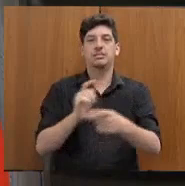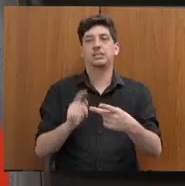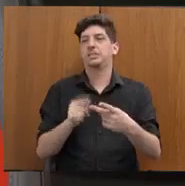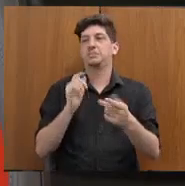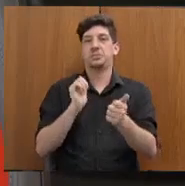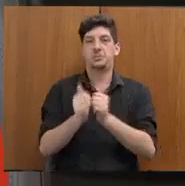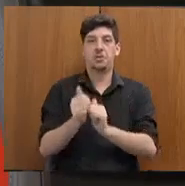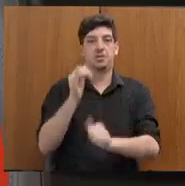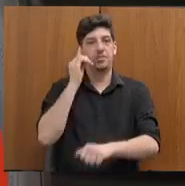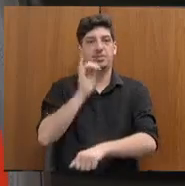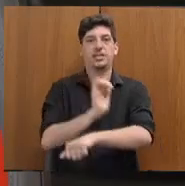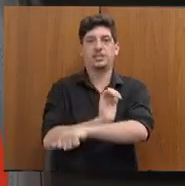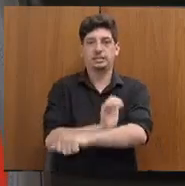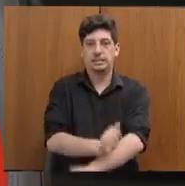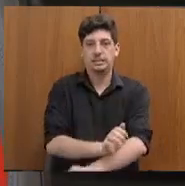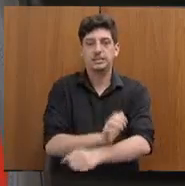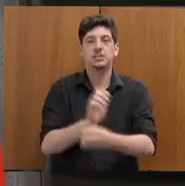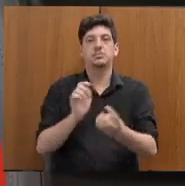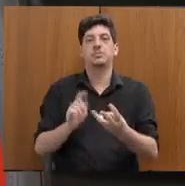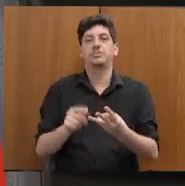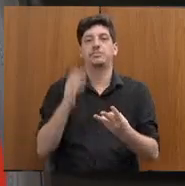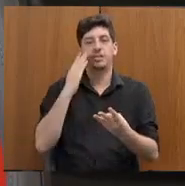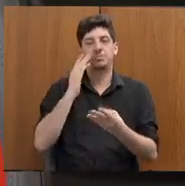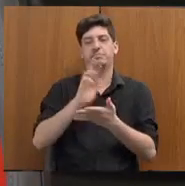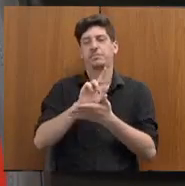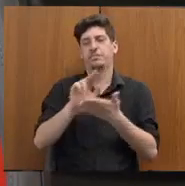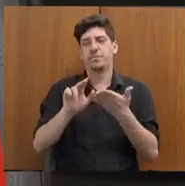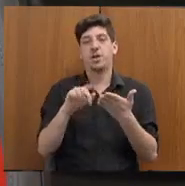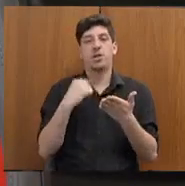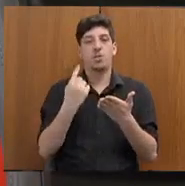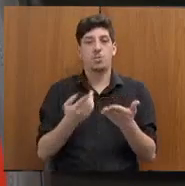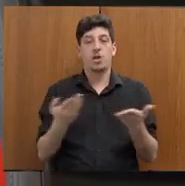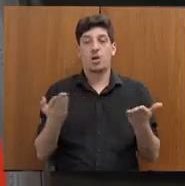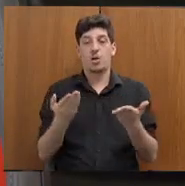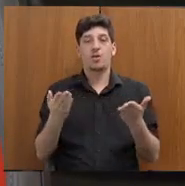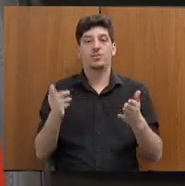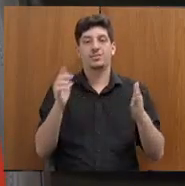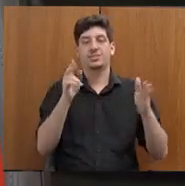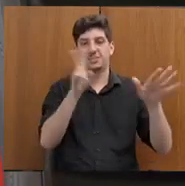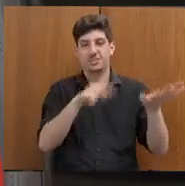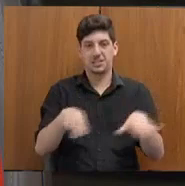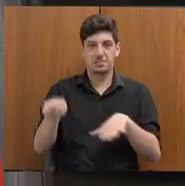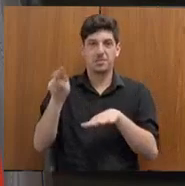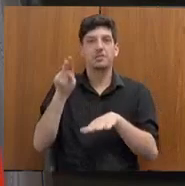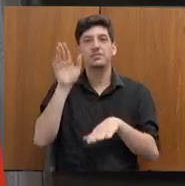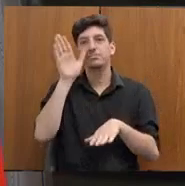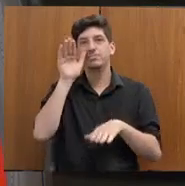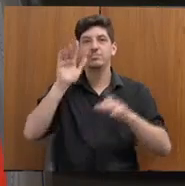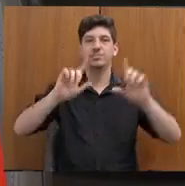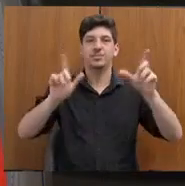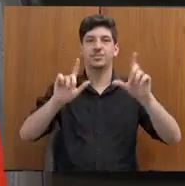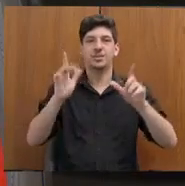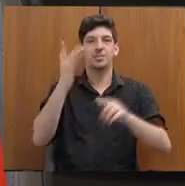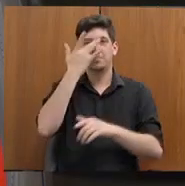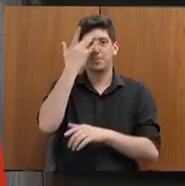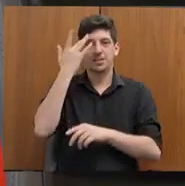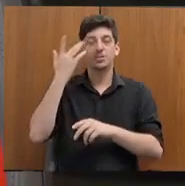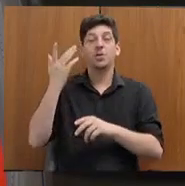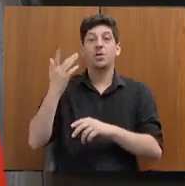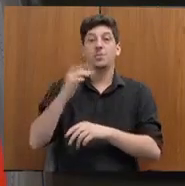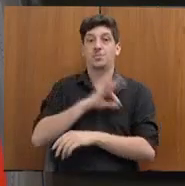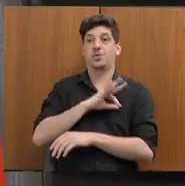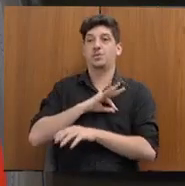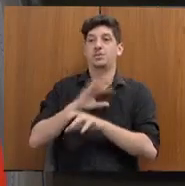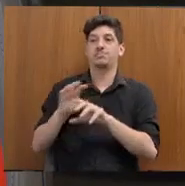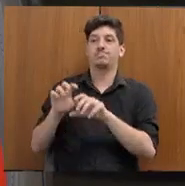geral, apesar de tudo que nós estamos acompanhando. Essa semana, nós vimos pela mídia uma pessoa que foi apreendida pela polícia, que